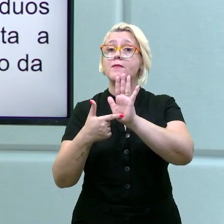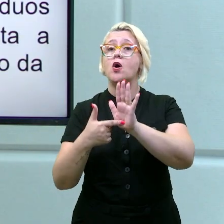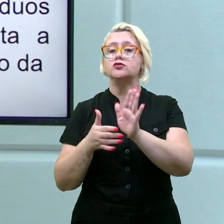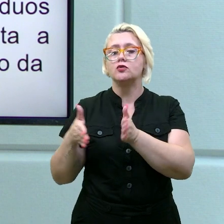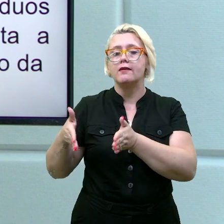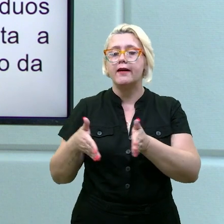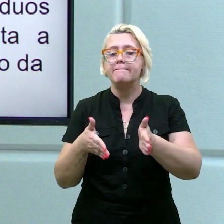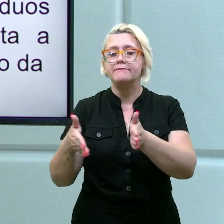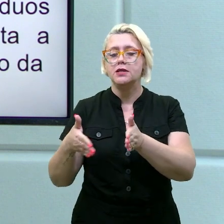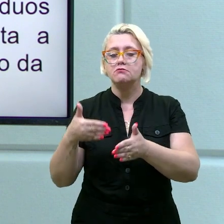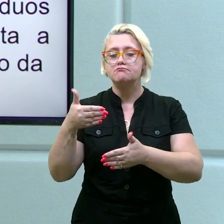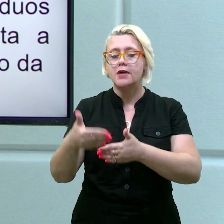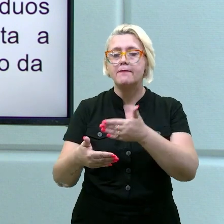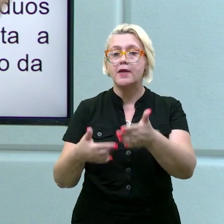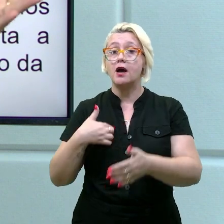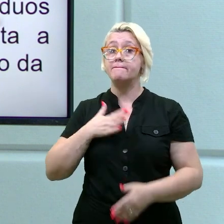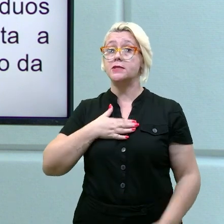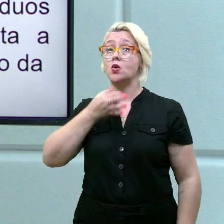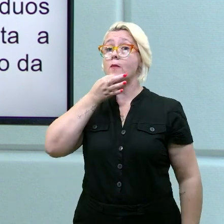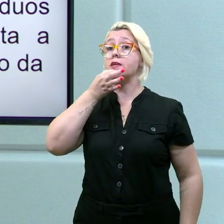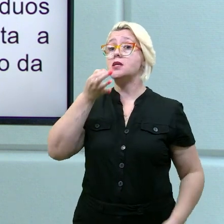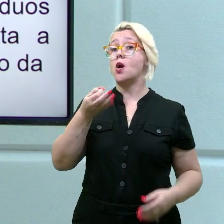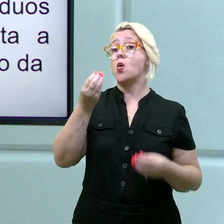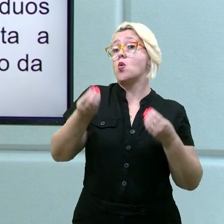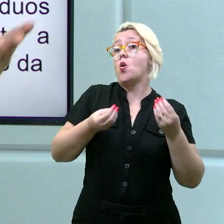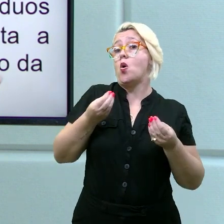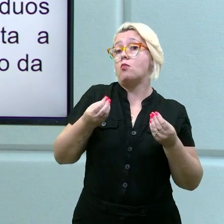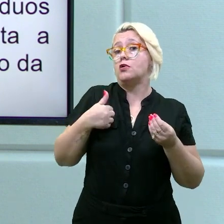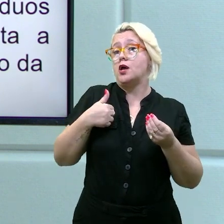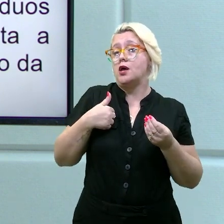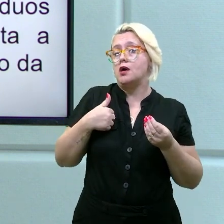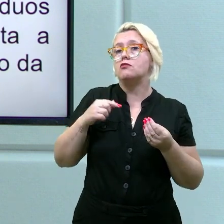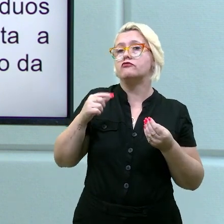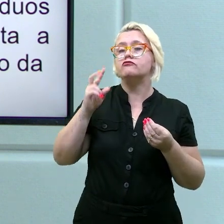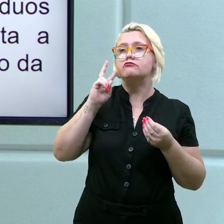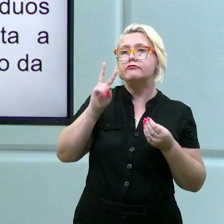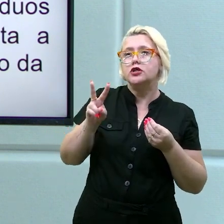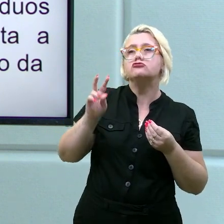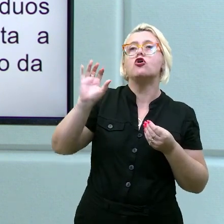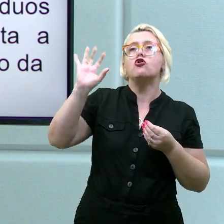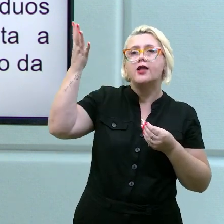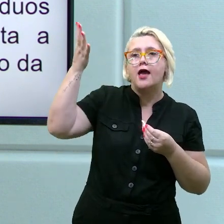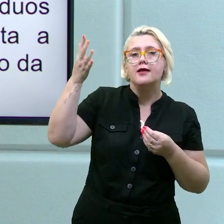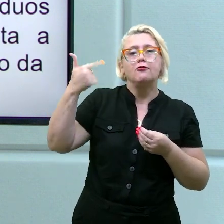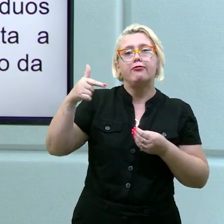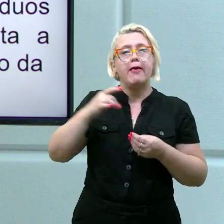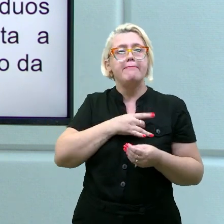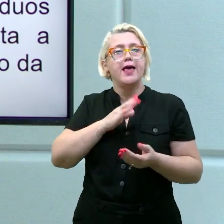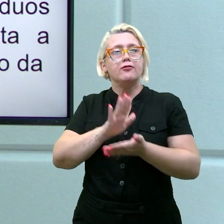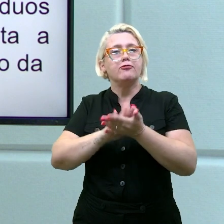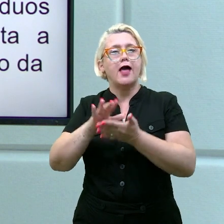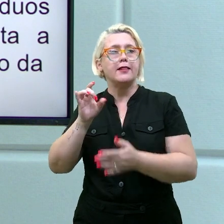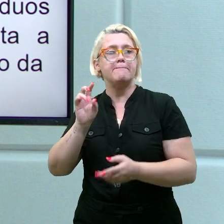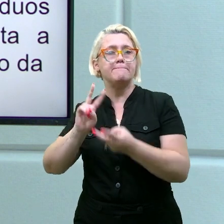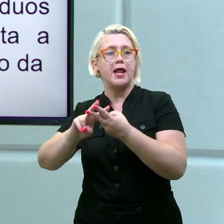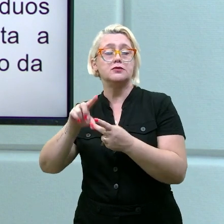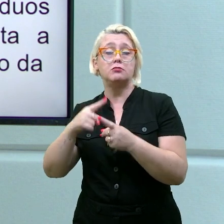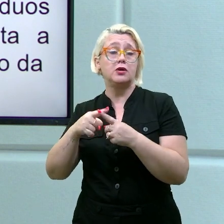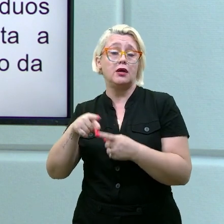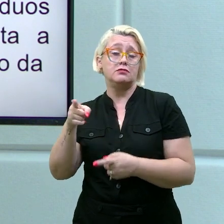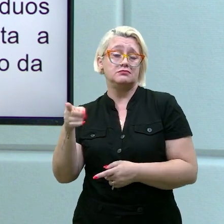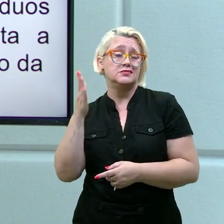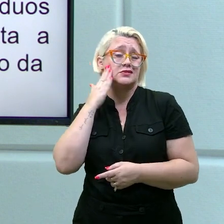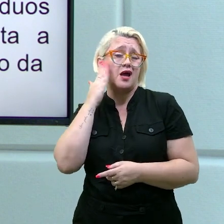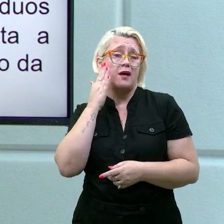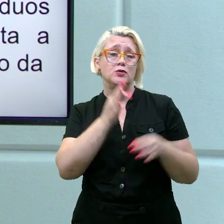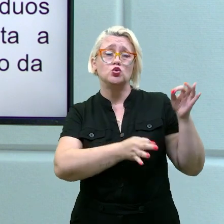o meu ponto de vista aqui. Como que... Por que que essa situação acontece? As pessoas não têm medo da impunidade. Por quê? Porque sabem que o sistema